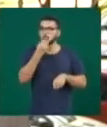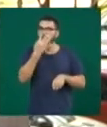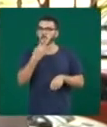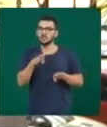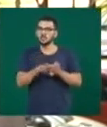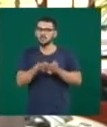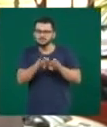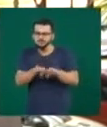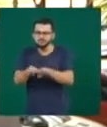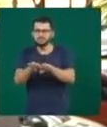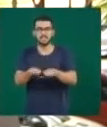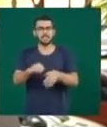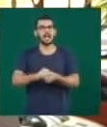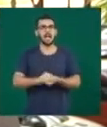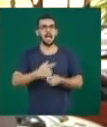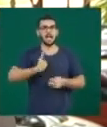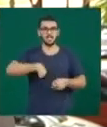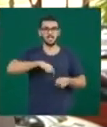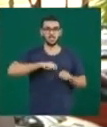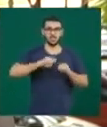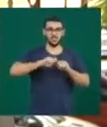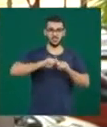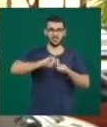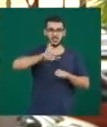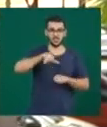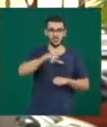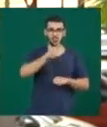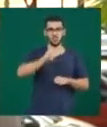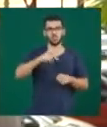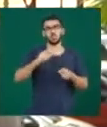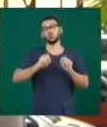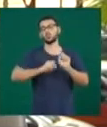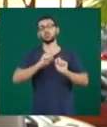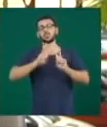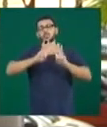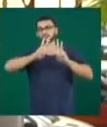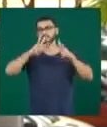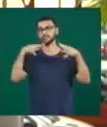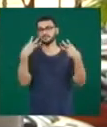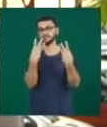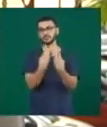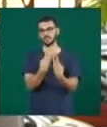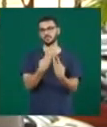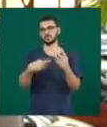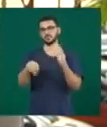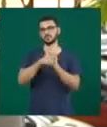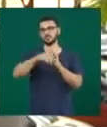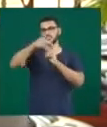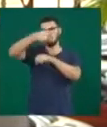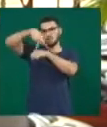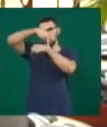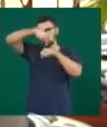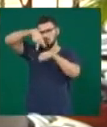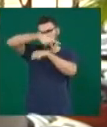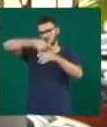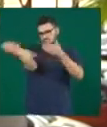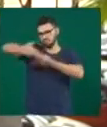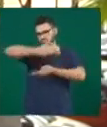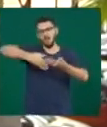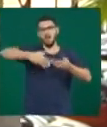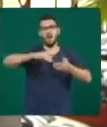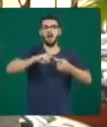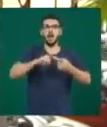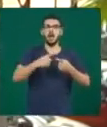aqui em Uberlândia, no mês de julho, um workshop internacional que desdobrou para este acontecimento de agora, que pergunta, nós vamos